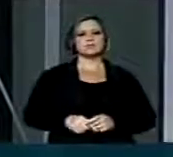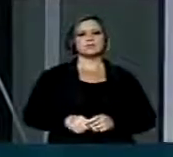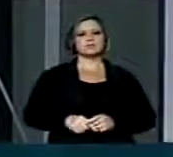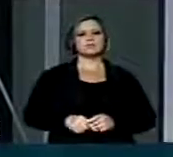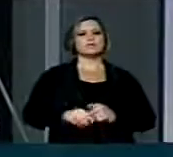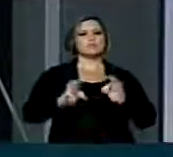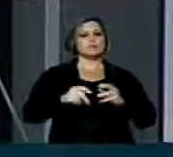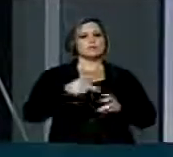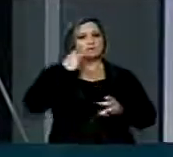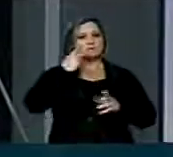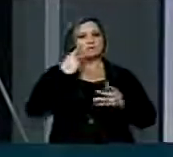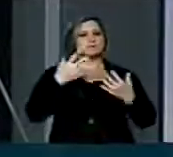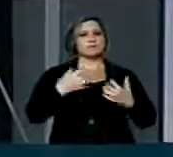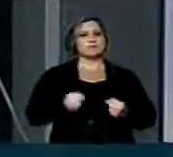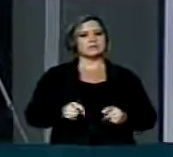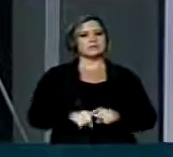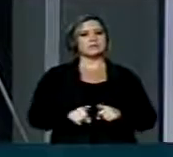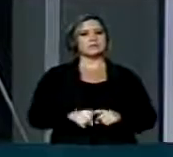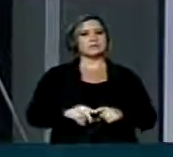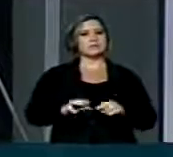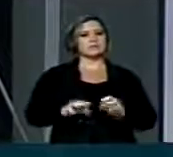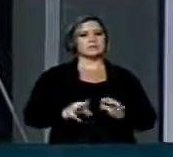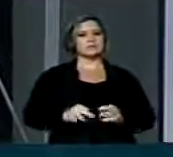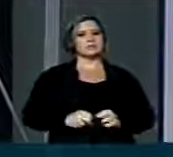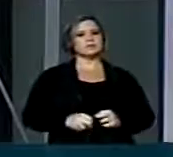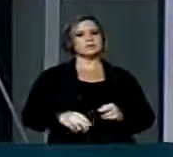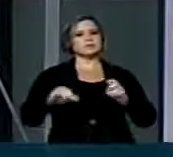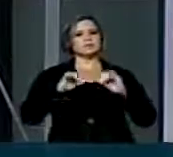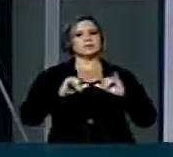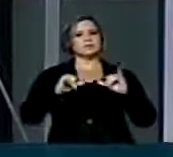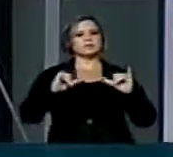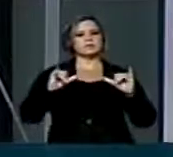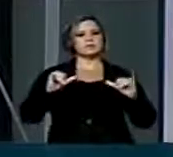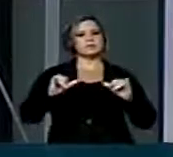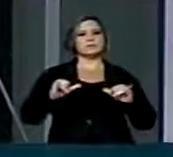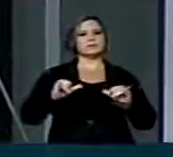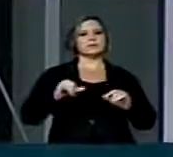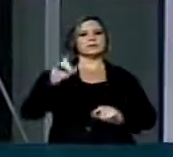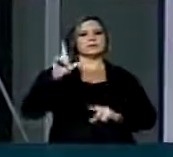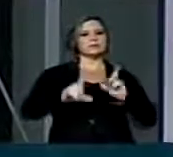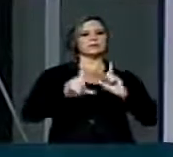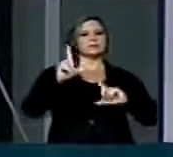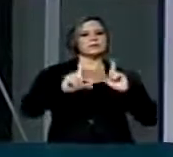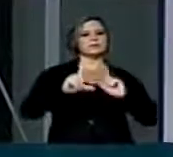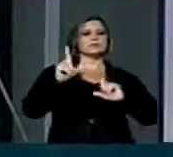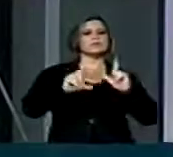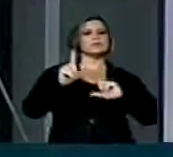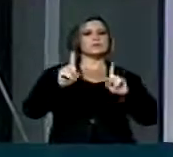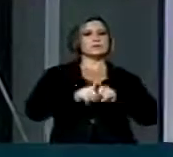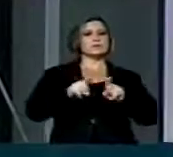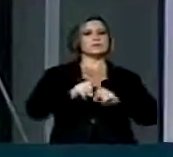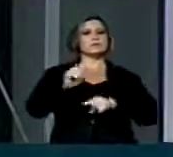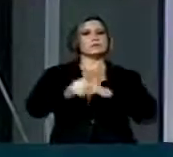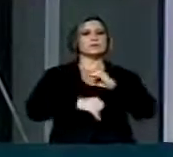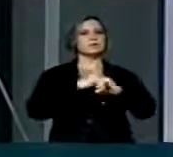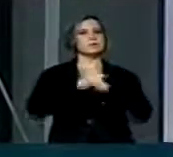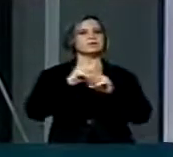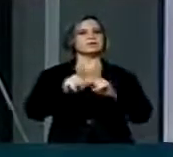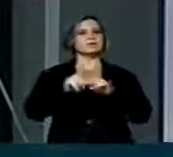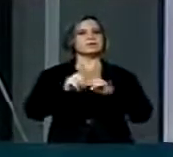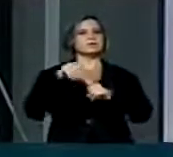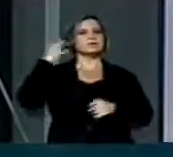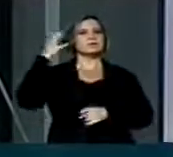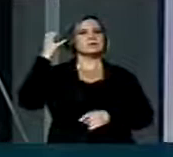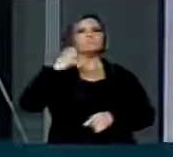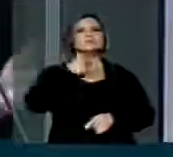na íntegra aceito, como também divulgado nos meios de comunicação dessa casa, assim como na